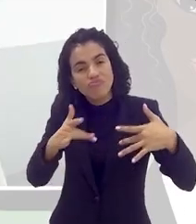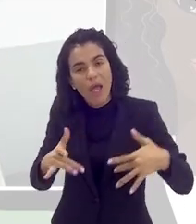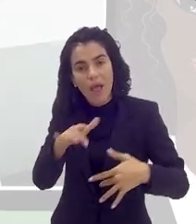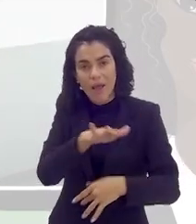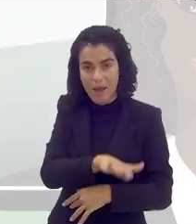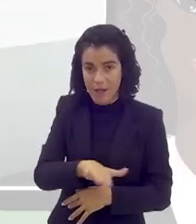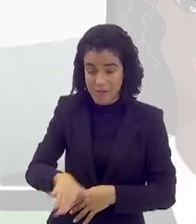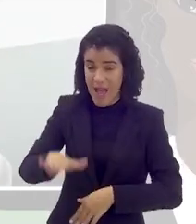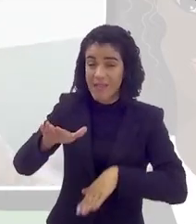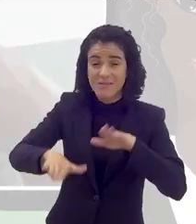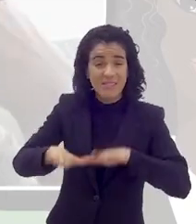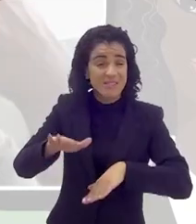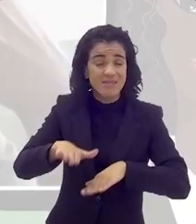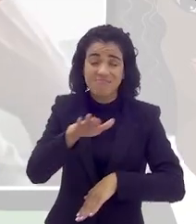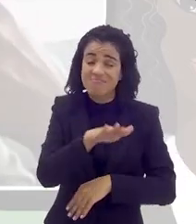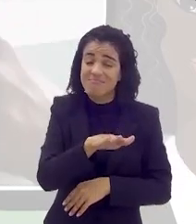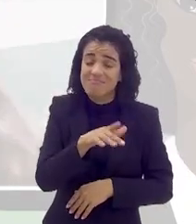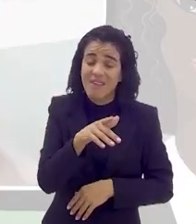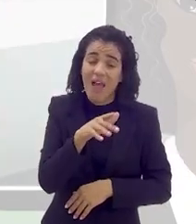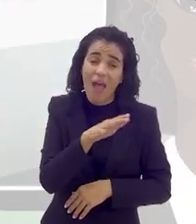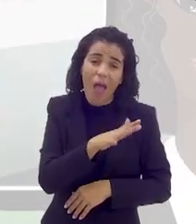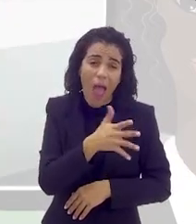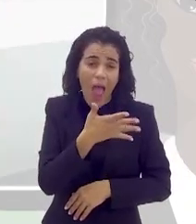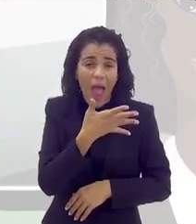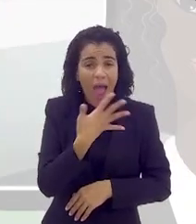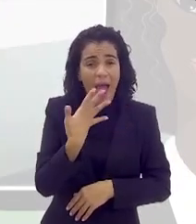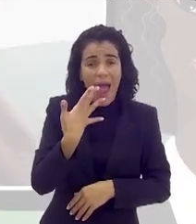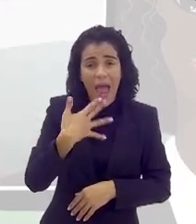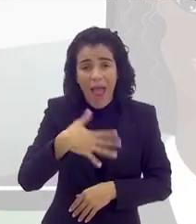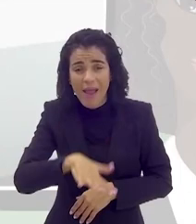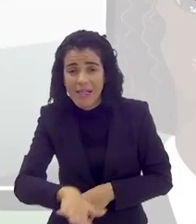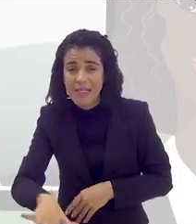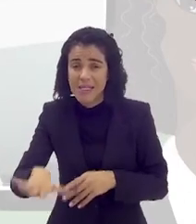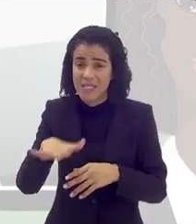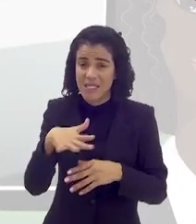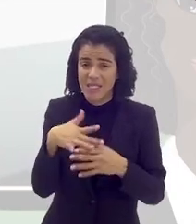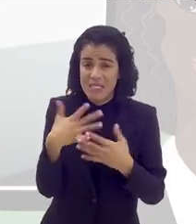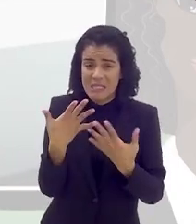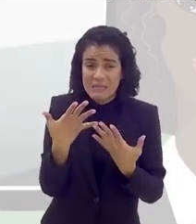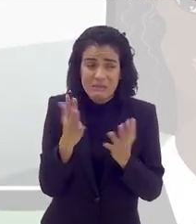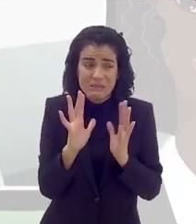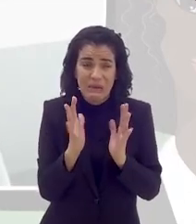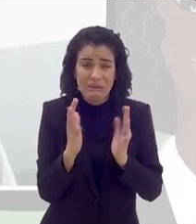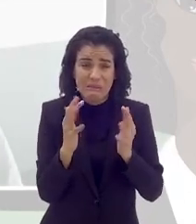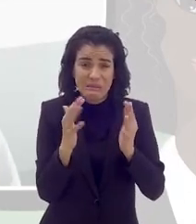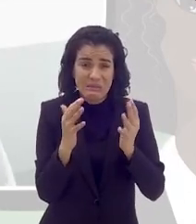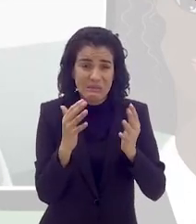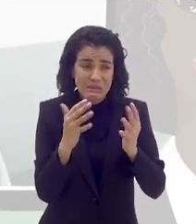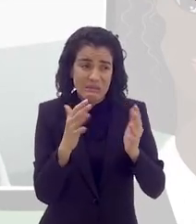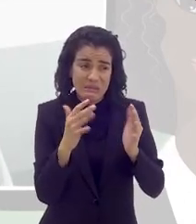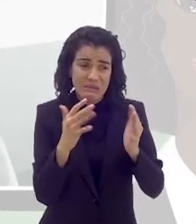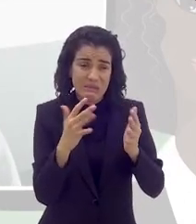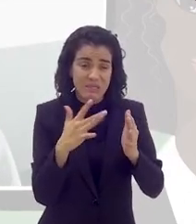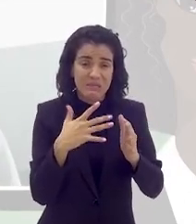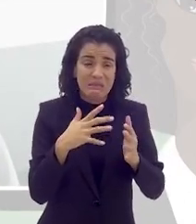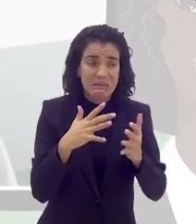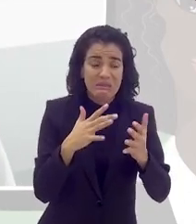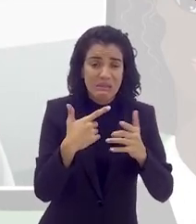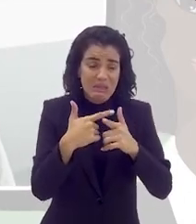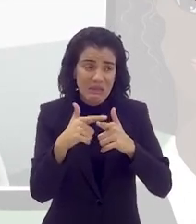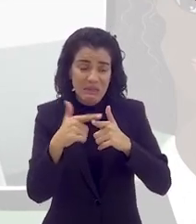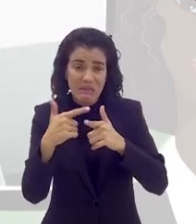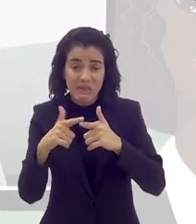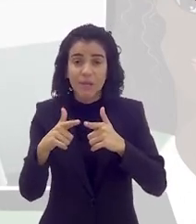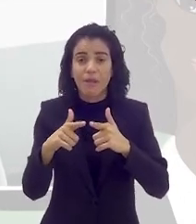Porque às vezes a criança chega toda áspera, toda com a procuração na mão, assim, para criar problema,